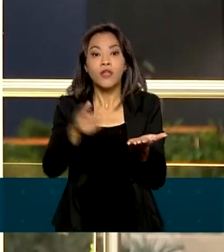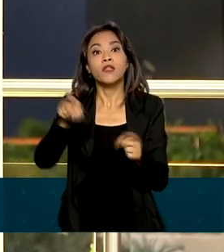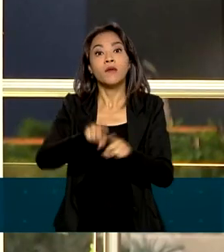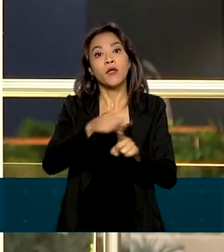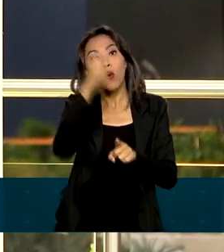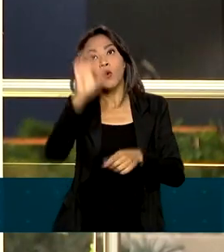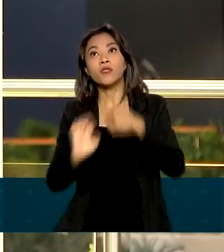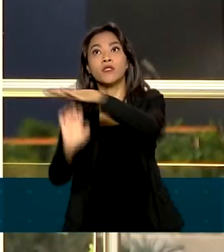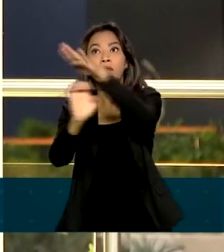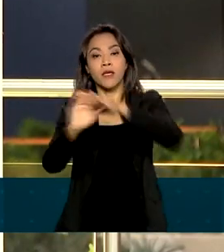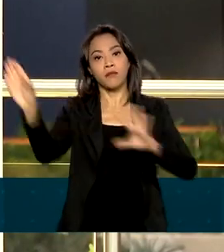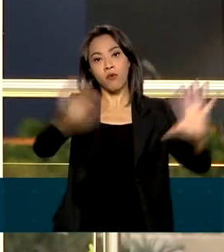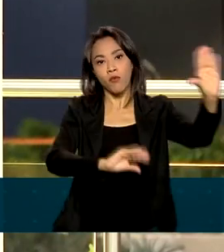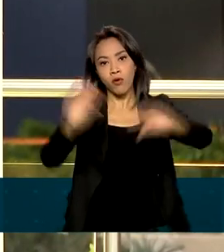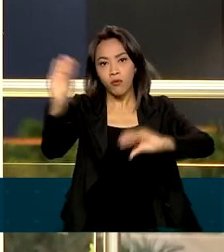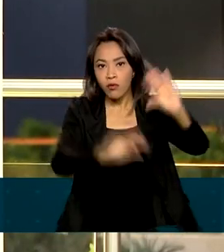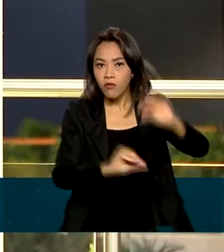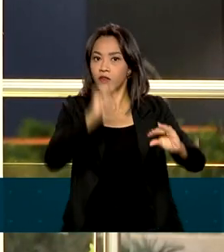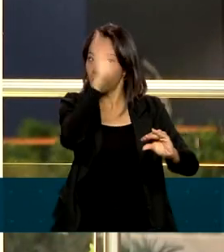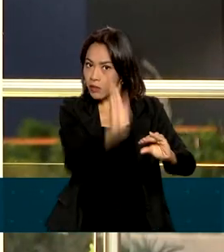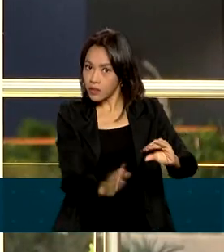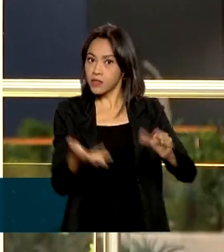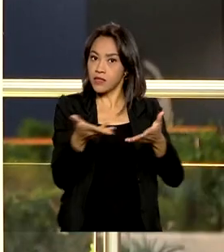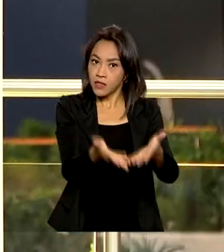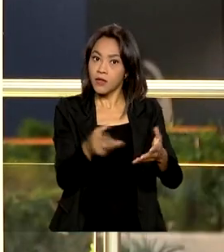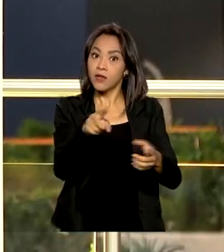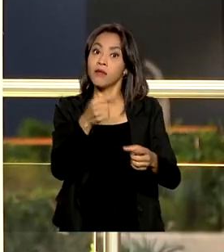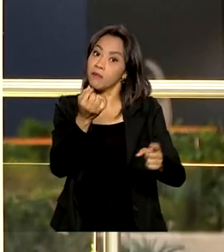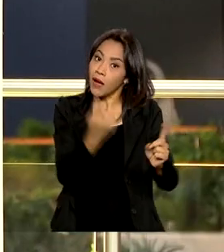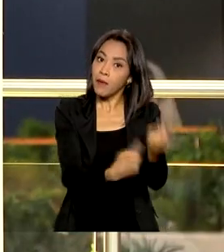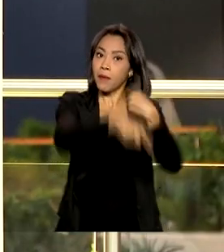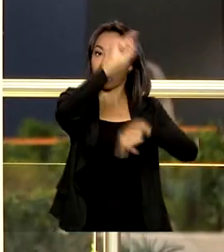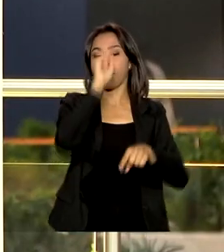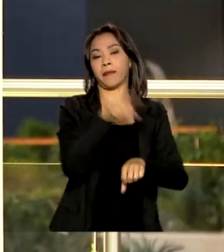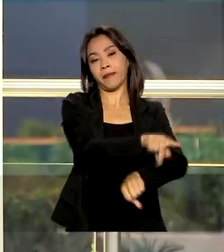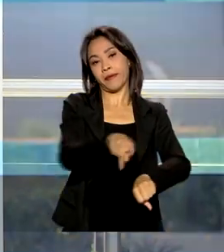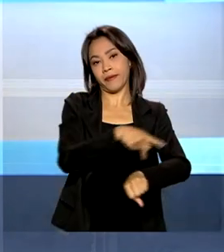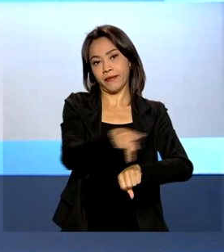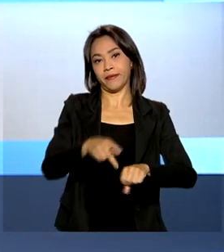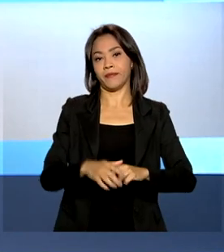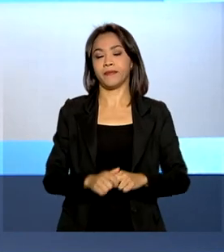cadeias produtivas vitais para a segurança e a prosperidade do país.